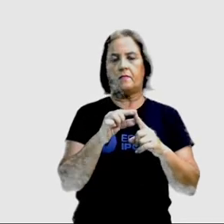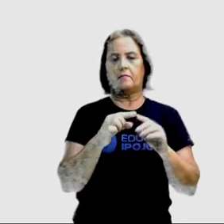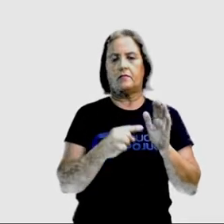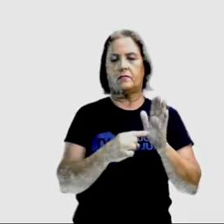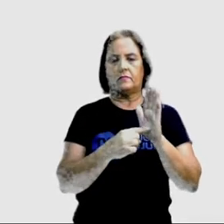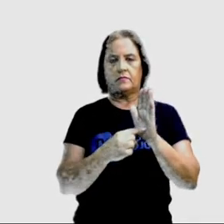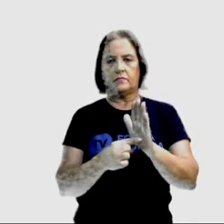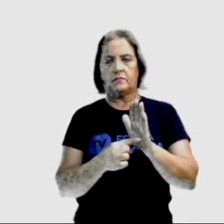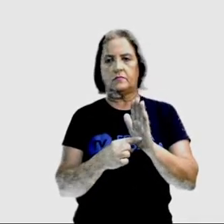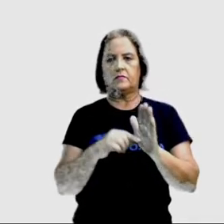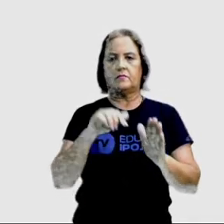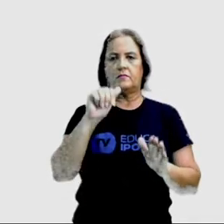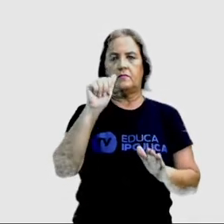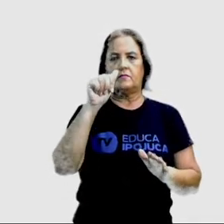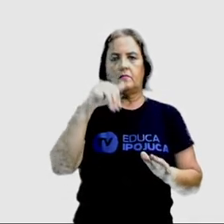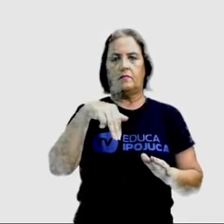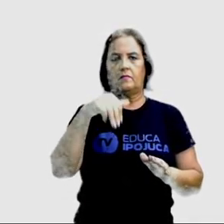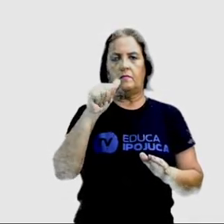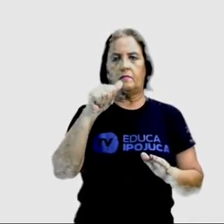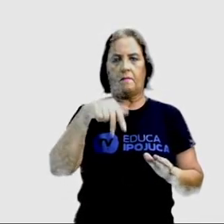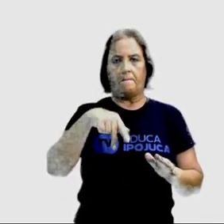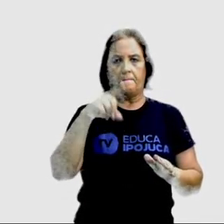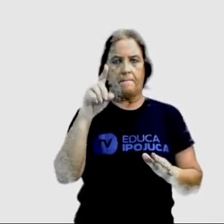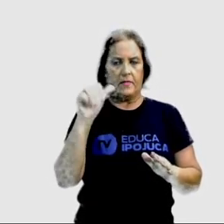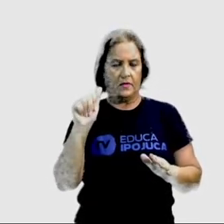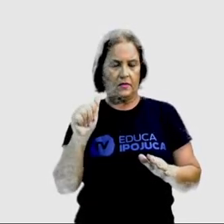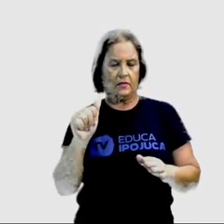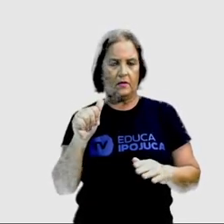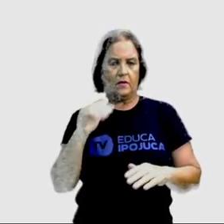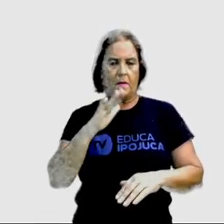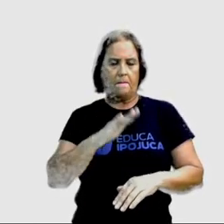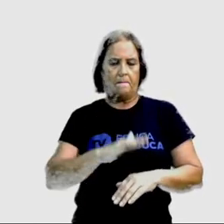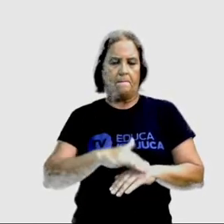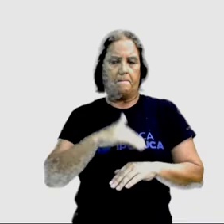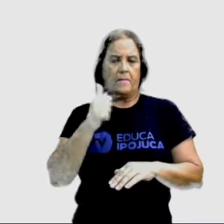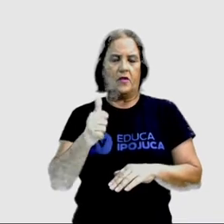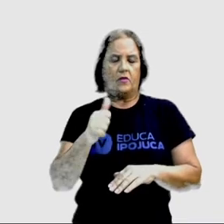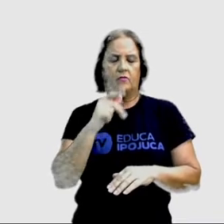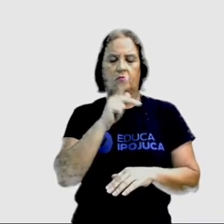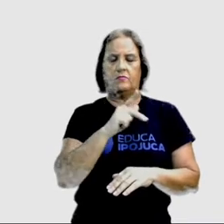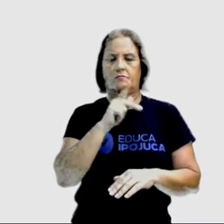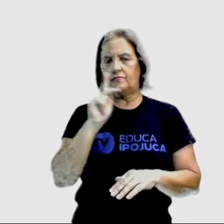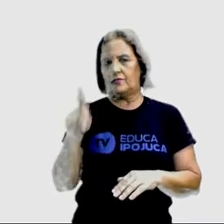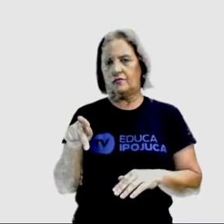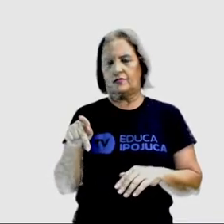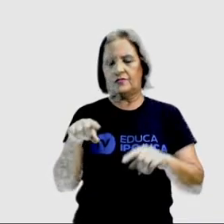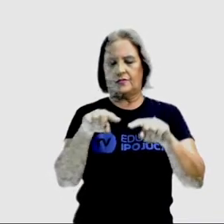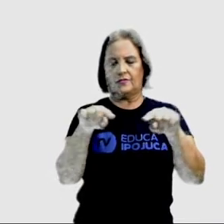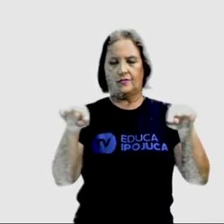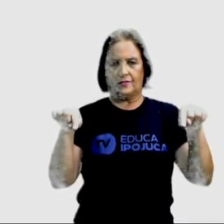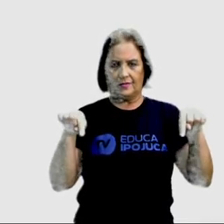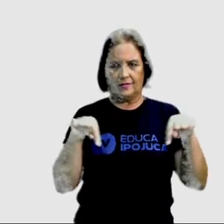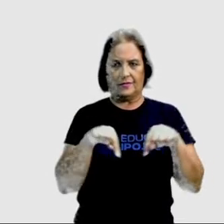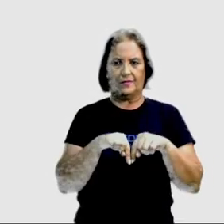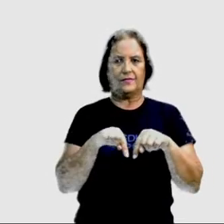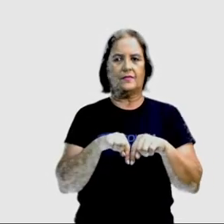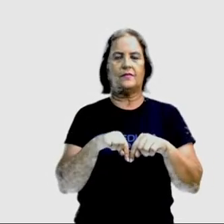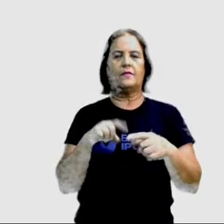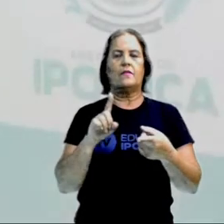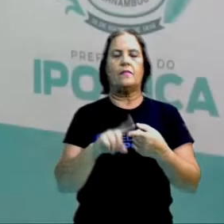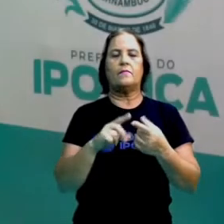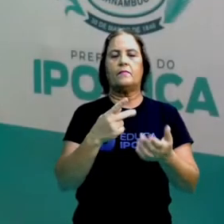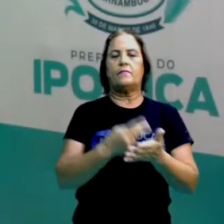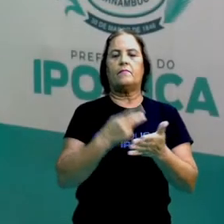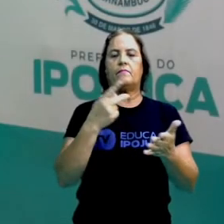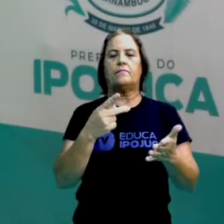Amanda, ela é a melhor professora aí da nossa sala. Então, a mesma coisa acontece em